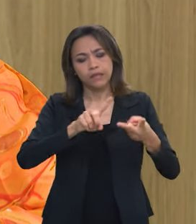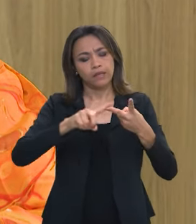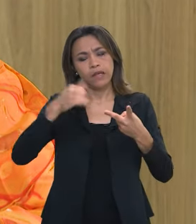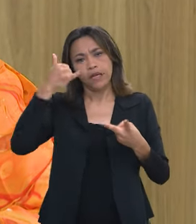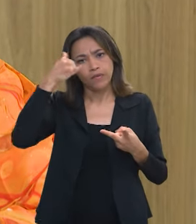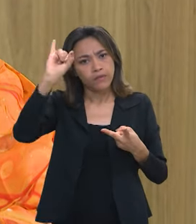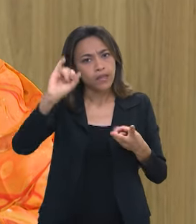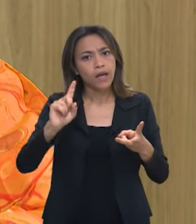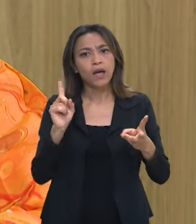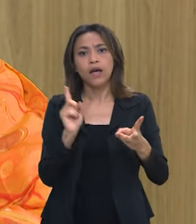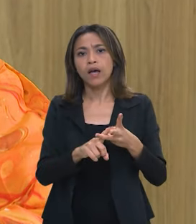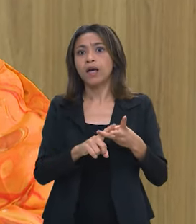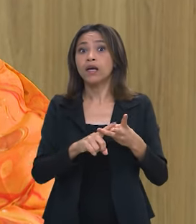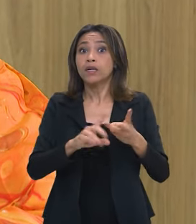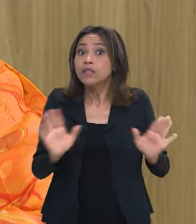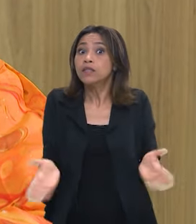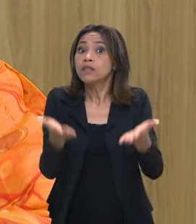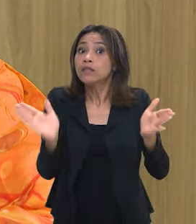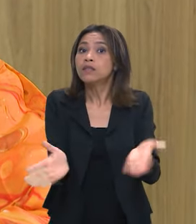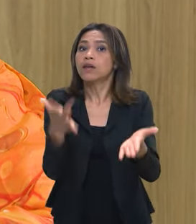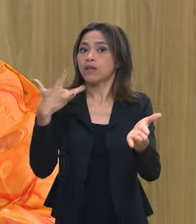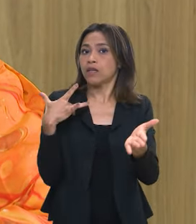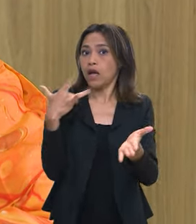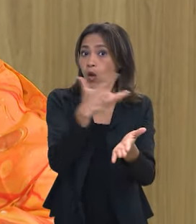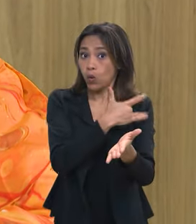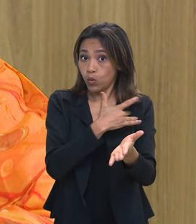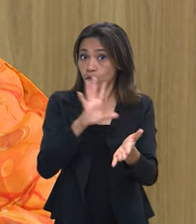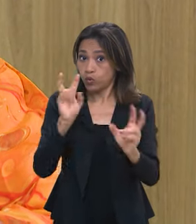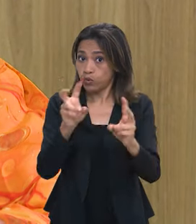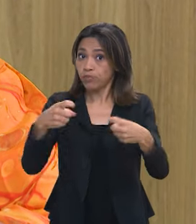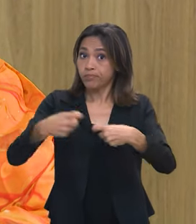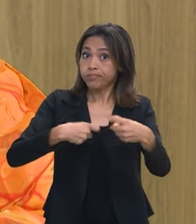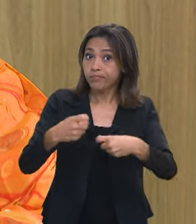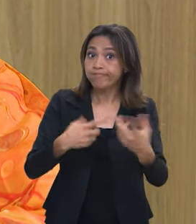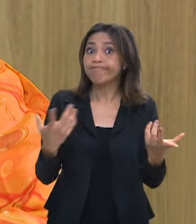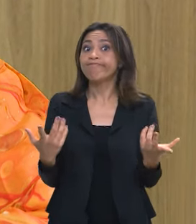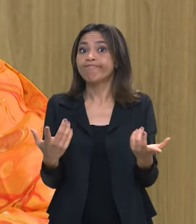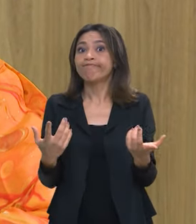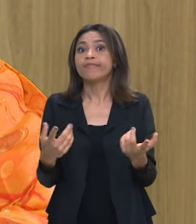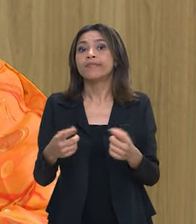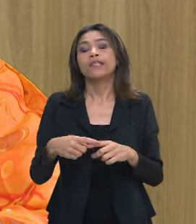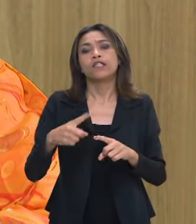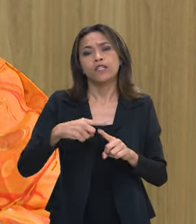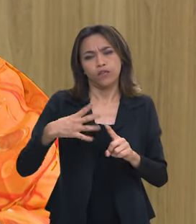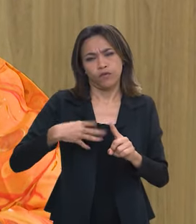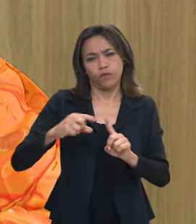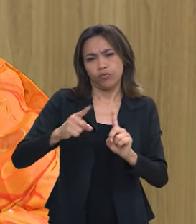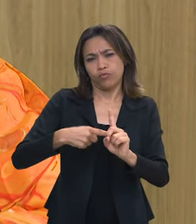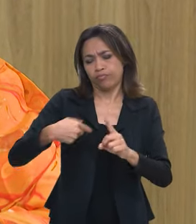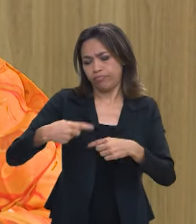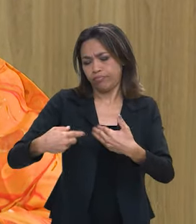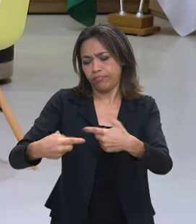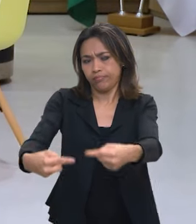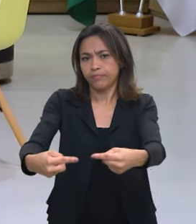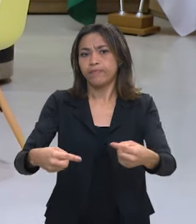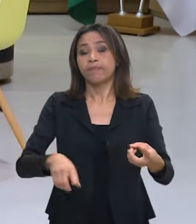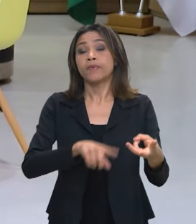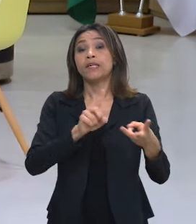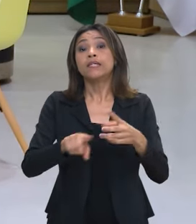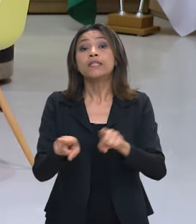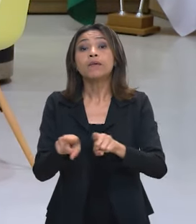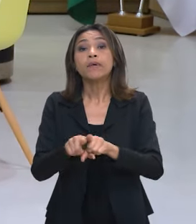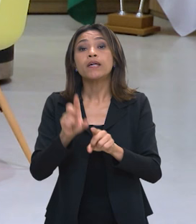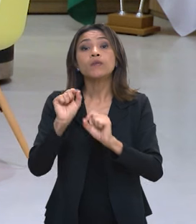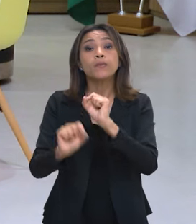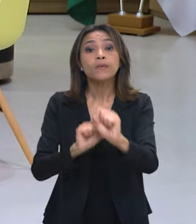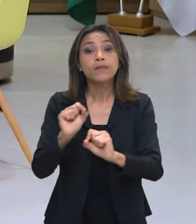prevenção da promoção da saúde sexual reprodutiva como também a